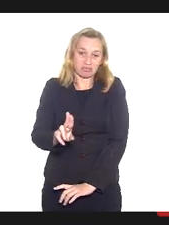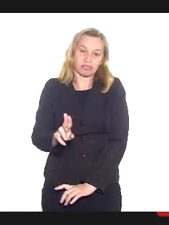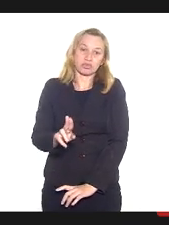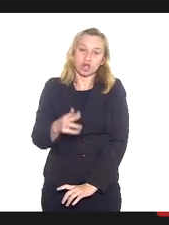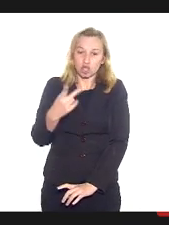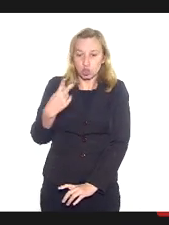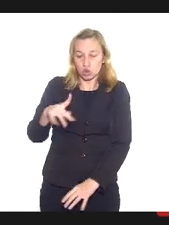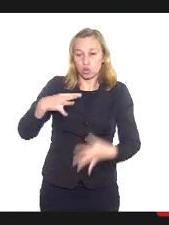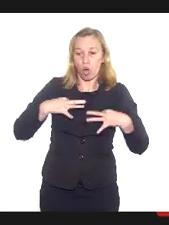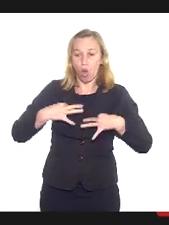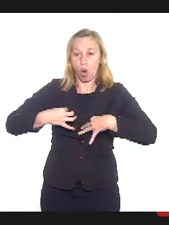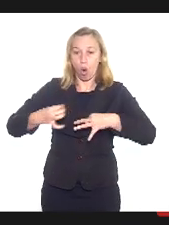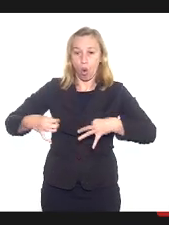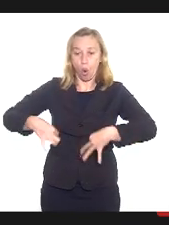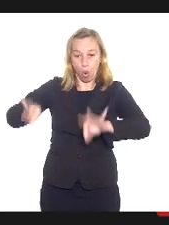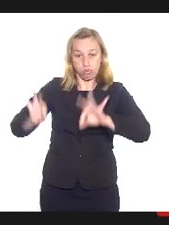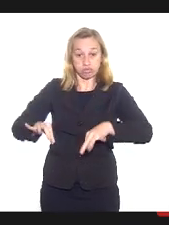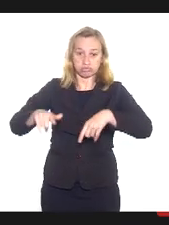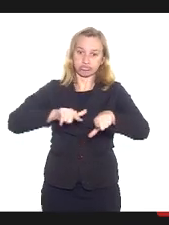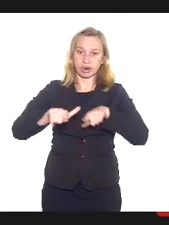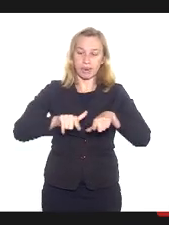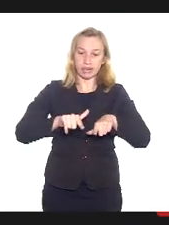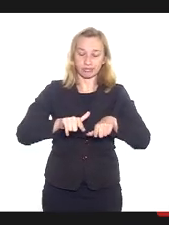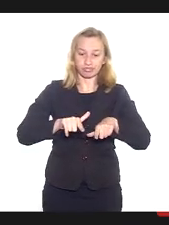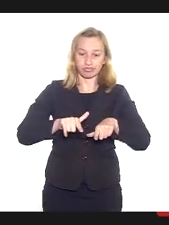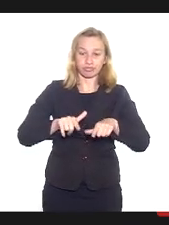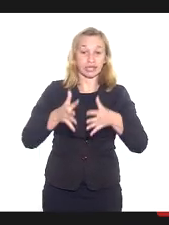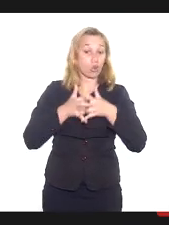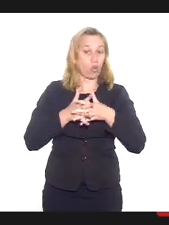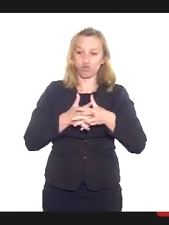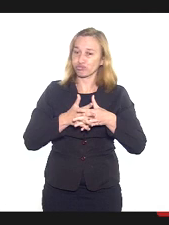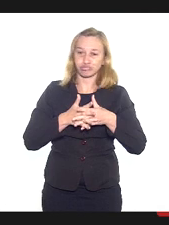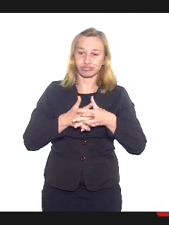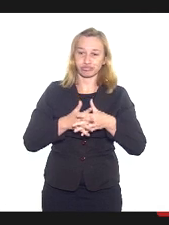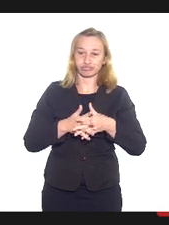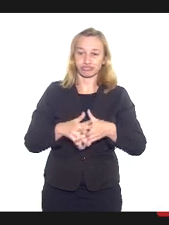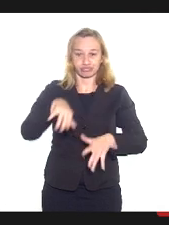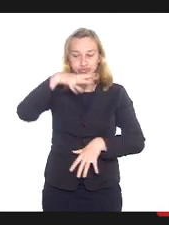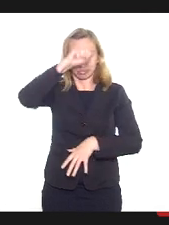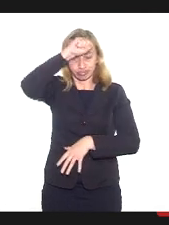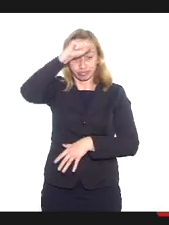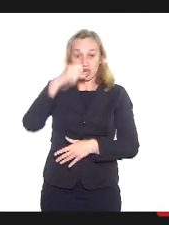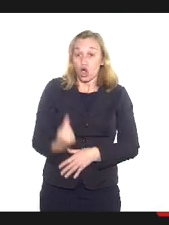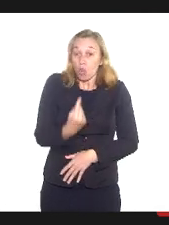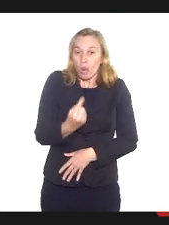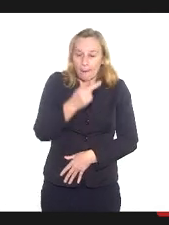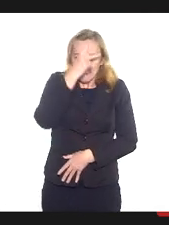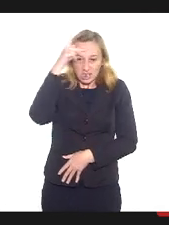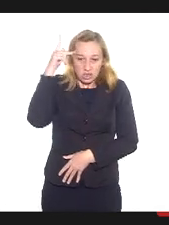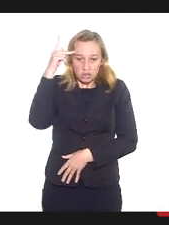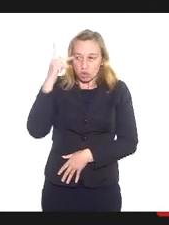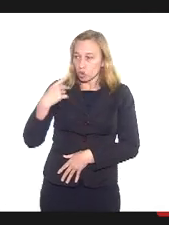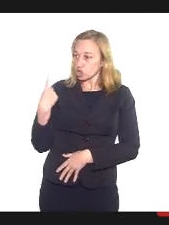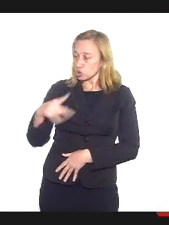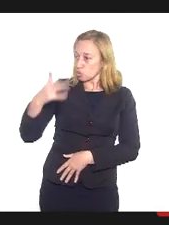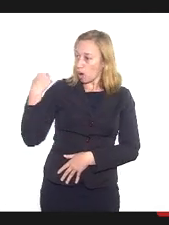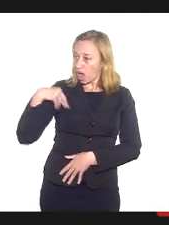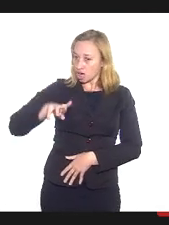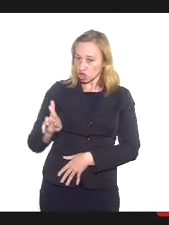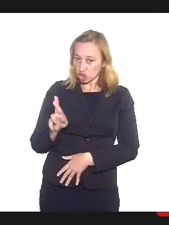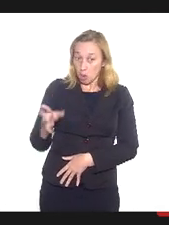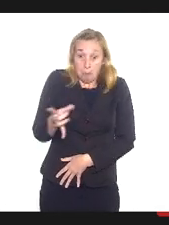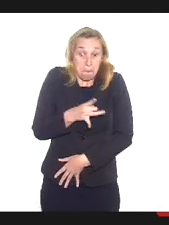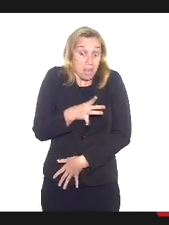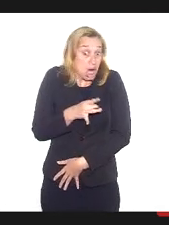instrumento de trabalho. Em pleno século XXI, uma pessoa praticante de sua religião ter